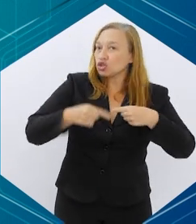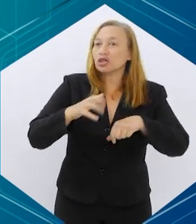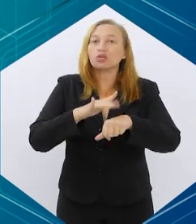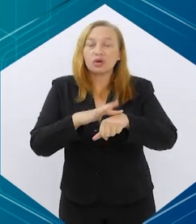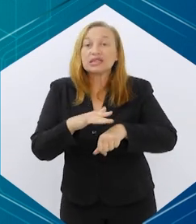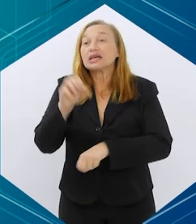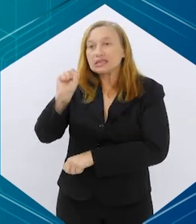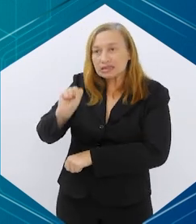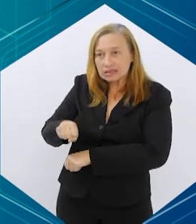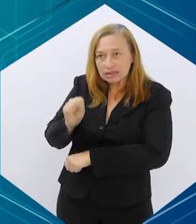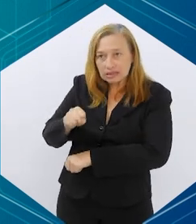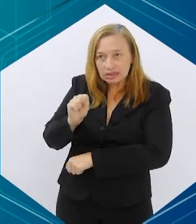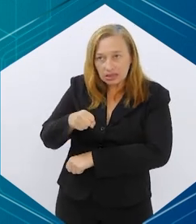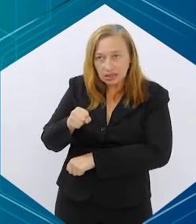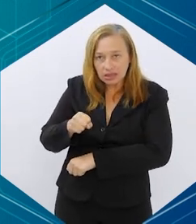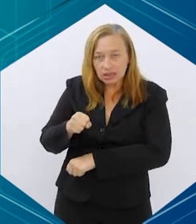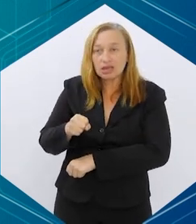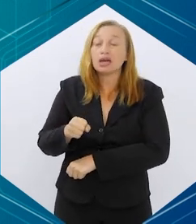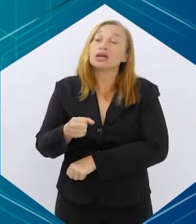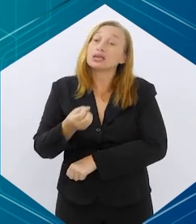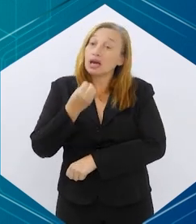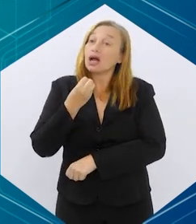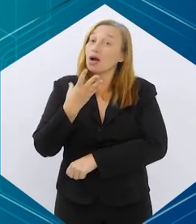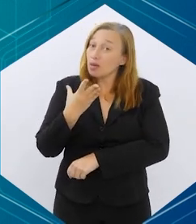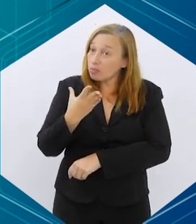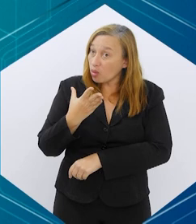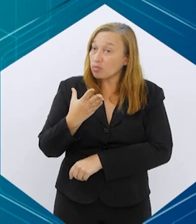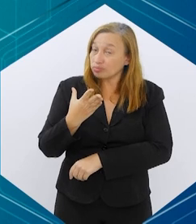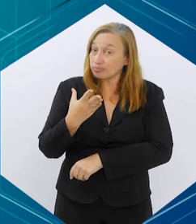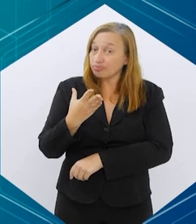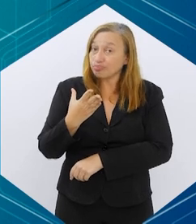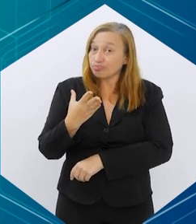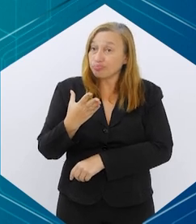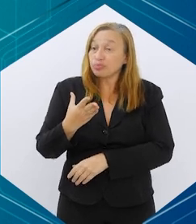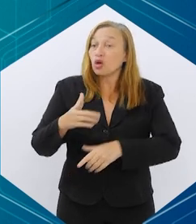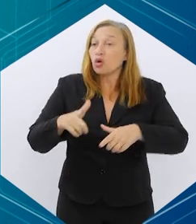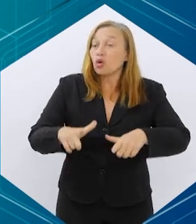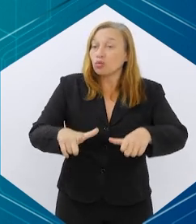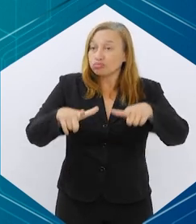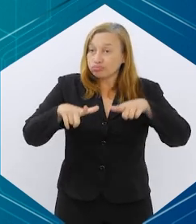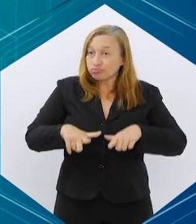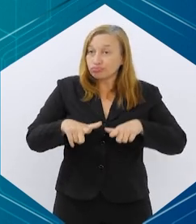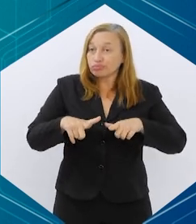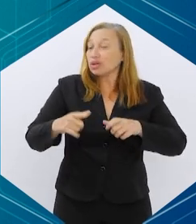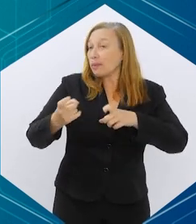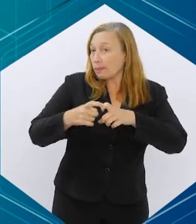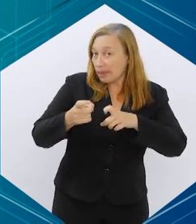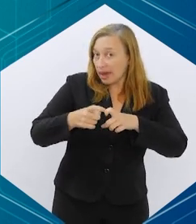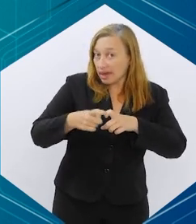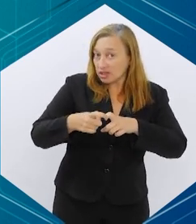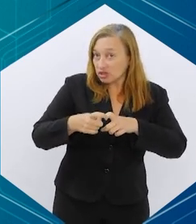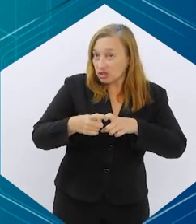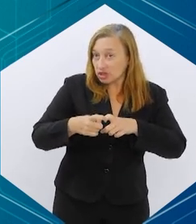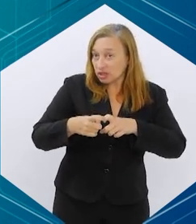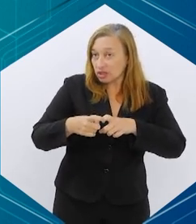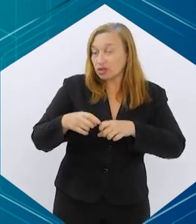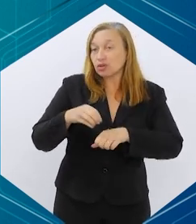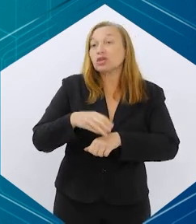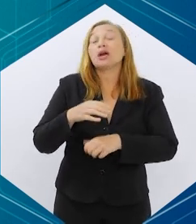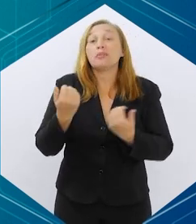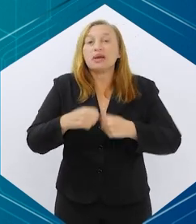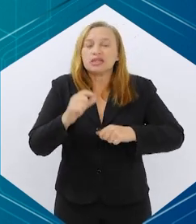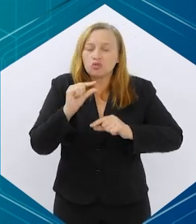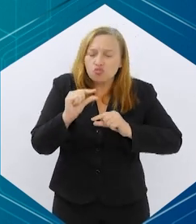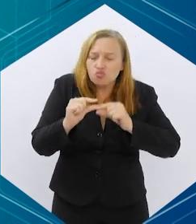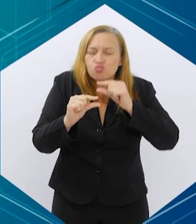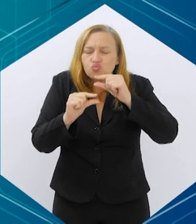Então, idealmente, sim, a retenção de receita minimizaria o efeito colateral, a gente sabe que são medicações que a gente tem que titular a dose